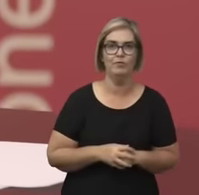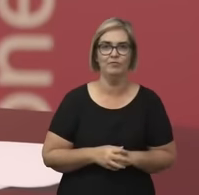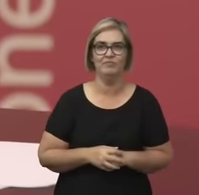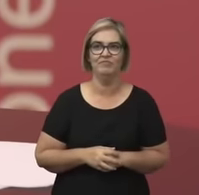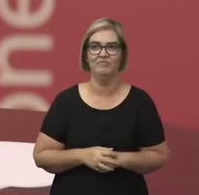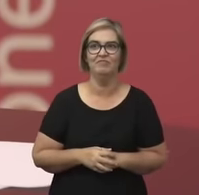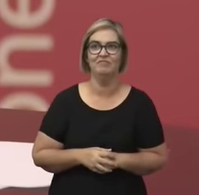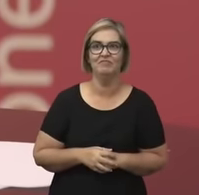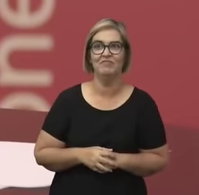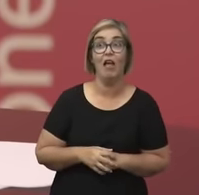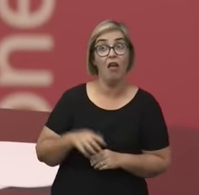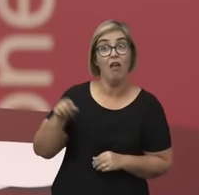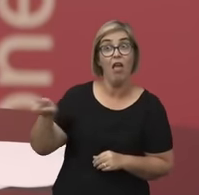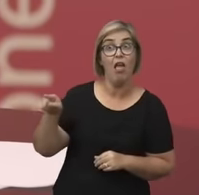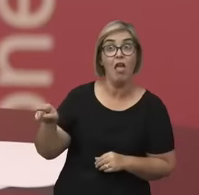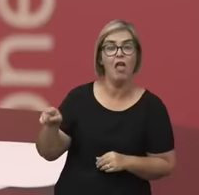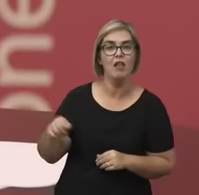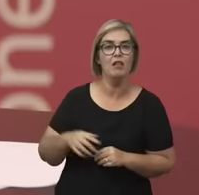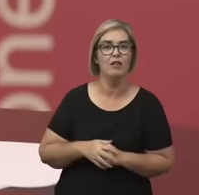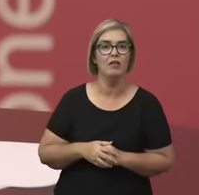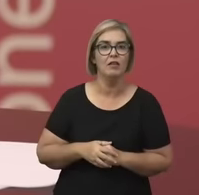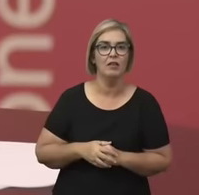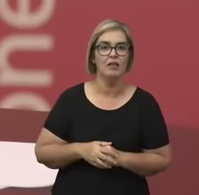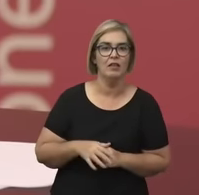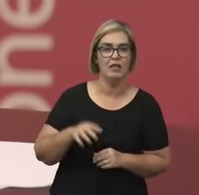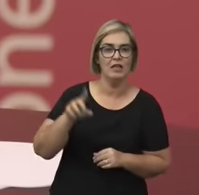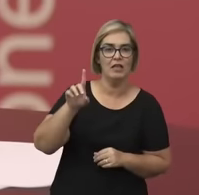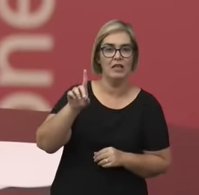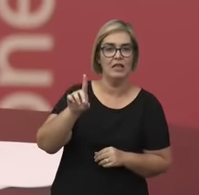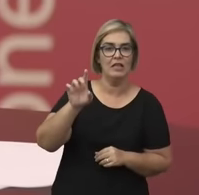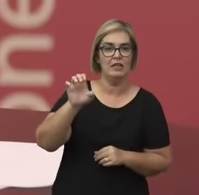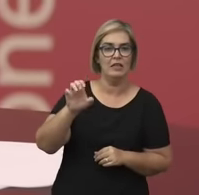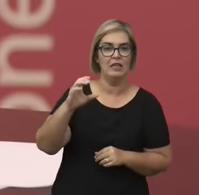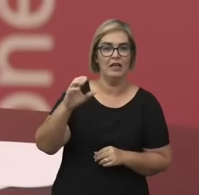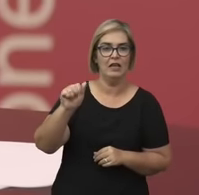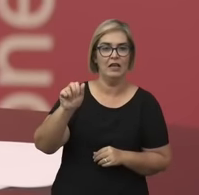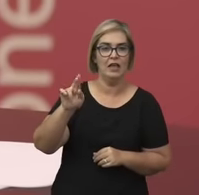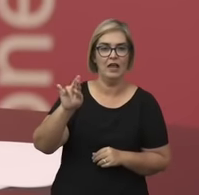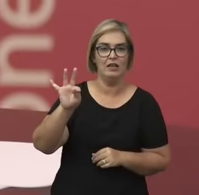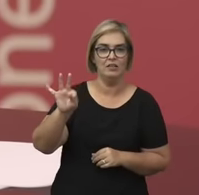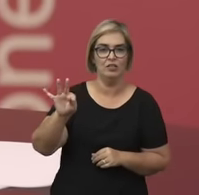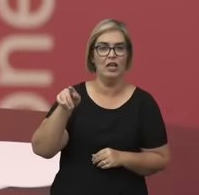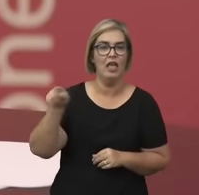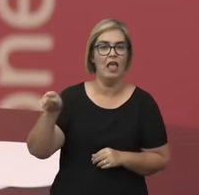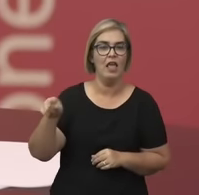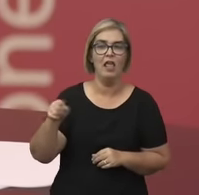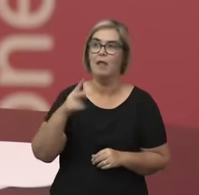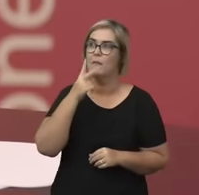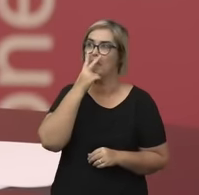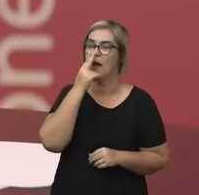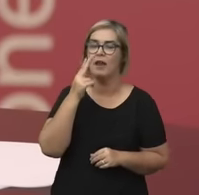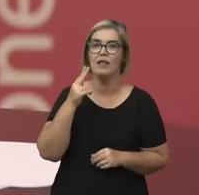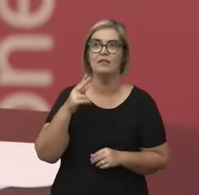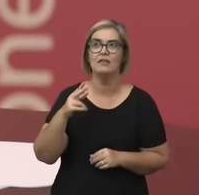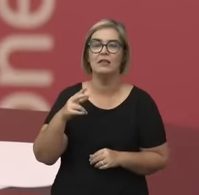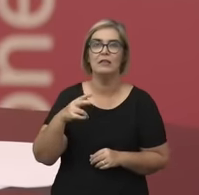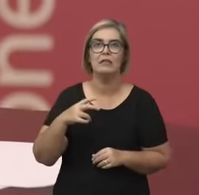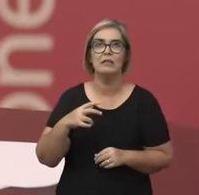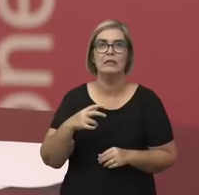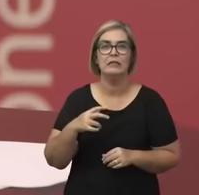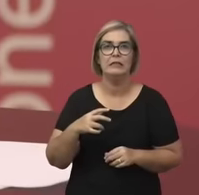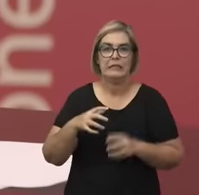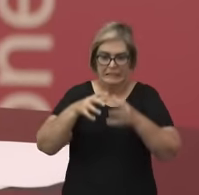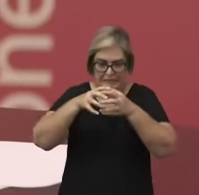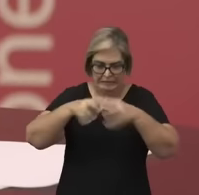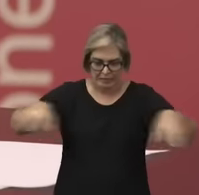vilão da filosofia moderna porque, justamente, ele postula uma separação entre a natureza da mente e a natureza do corpo, o